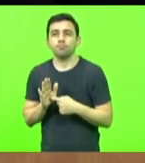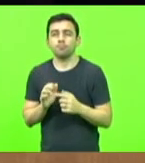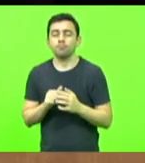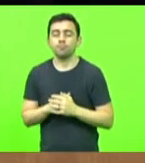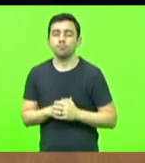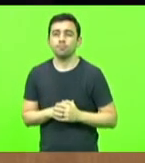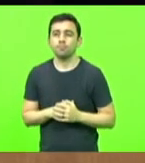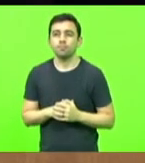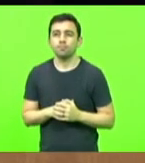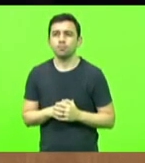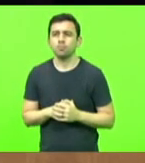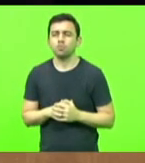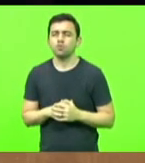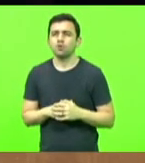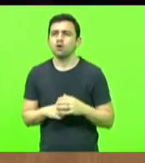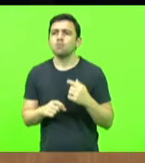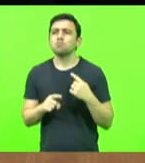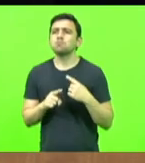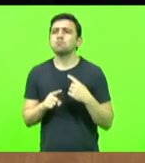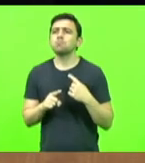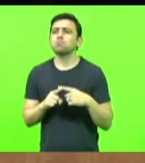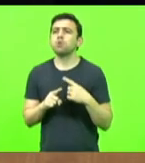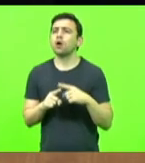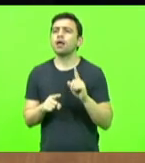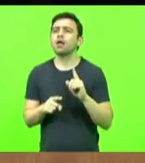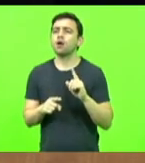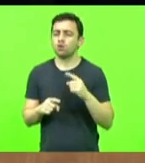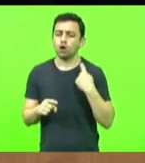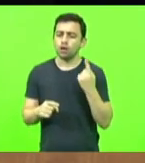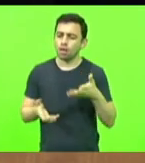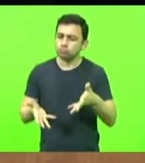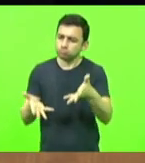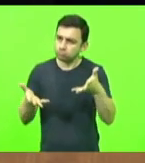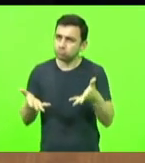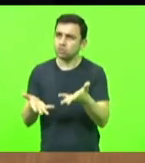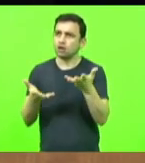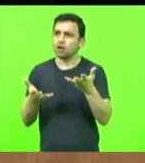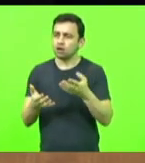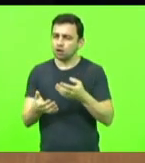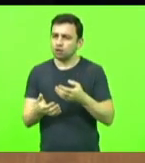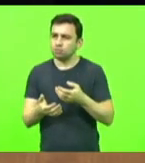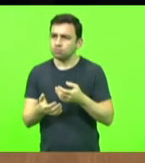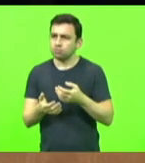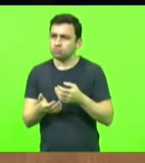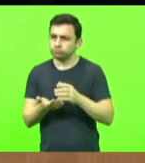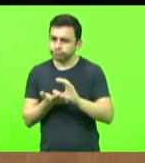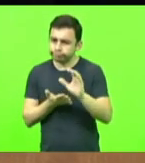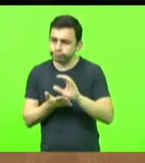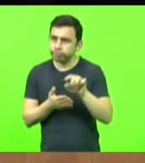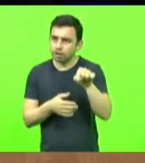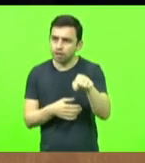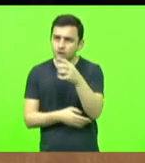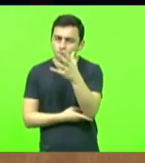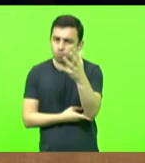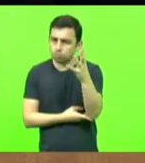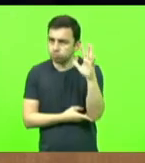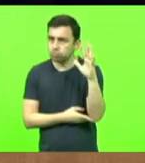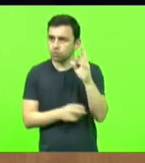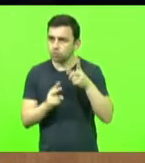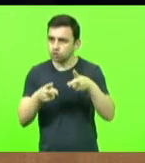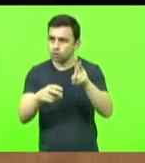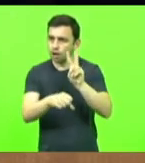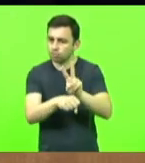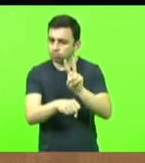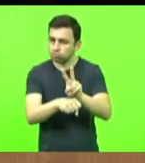Por que não incentivar que siga, assim, remunerando a preservação? E a ideia